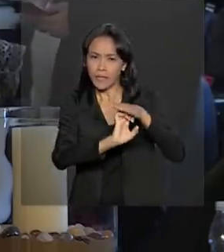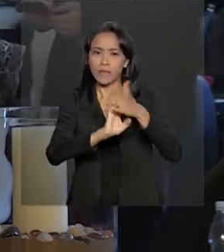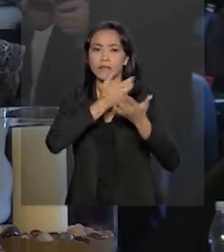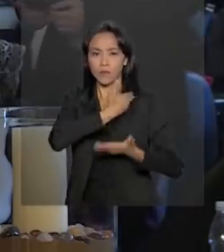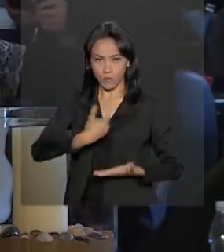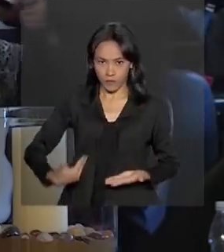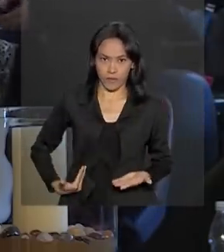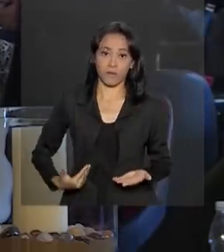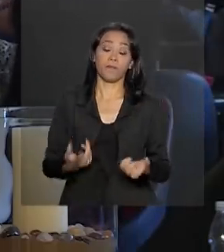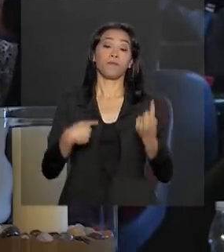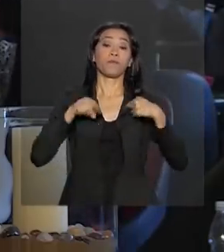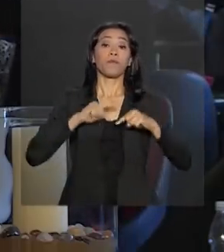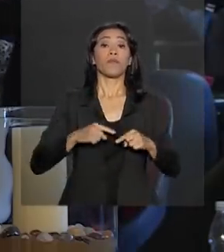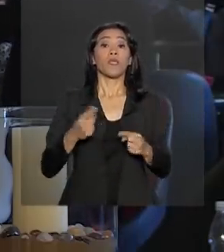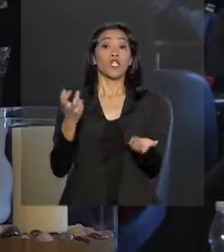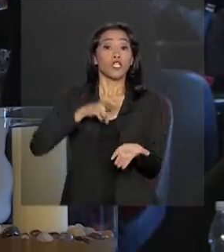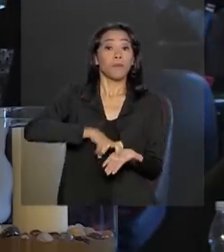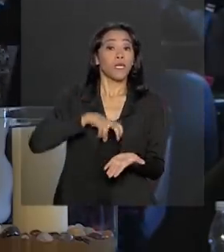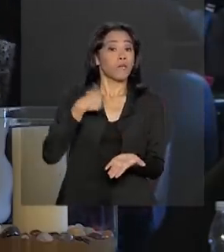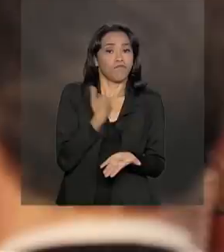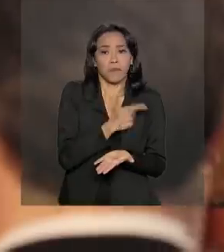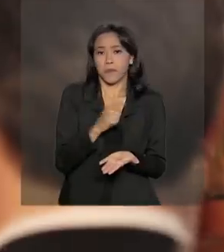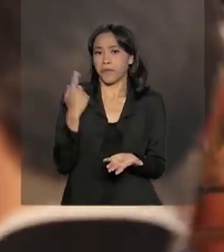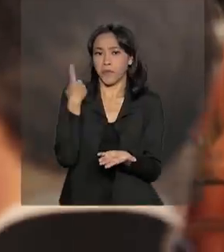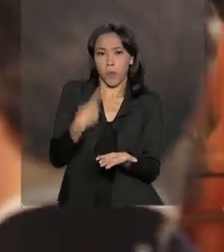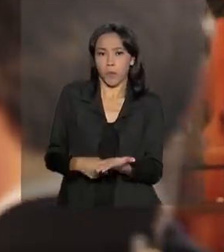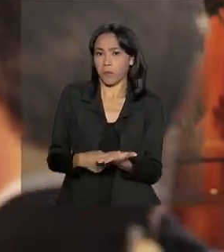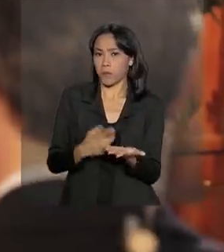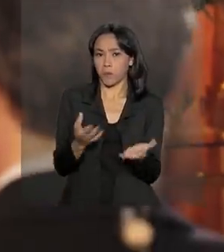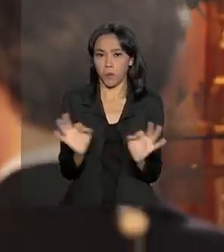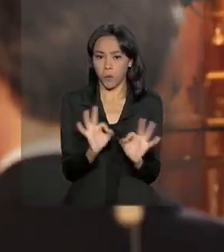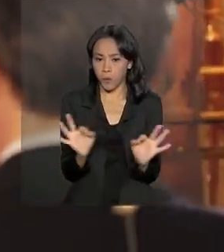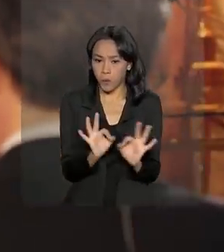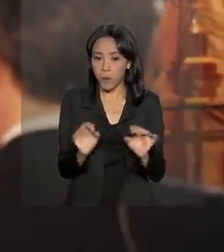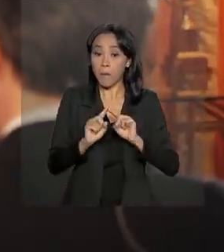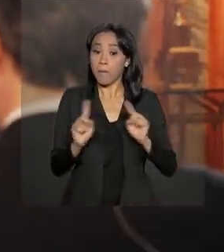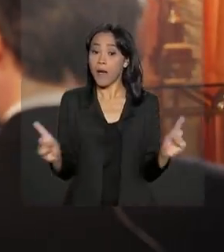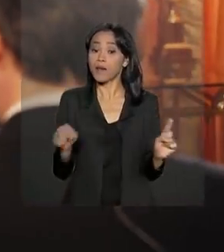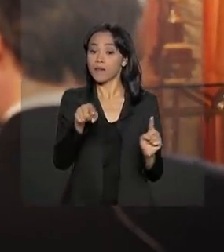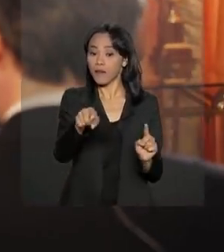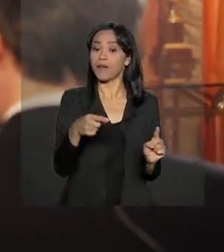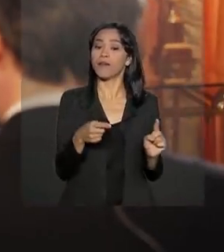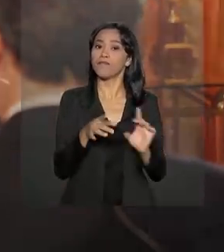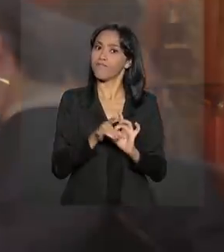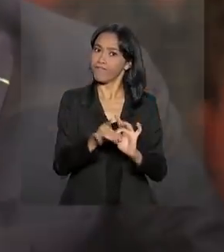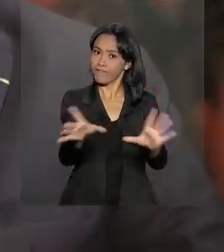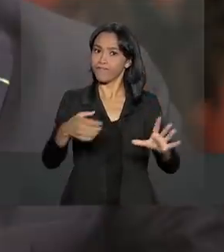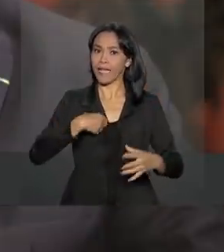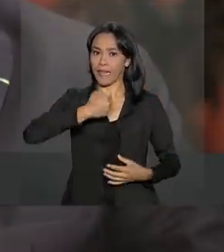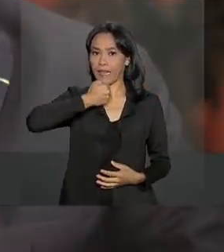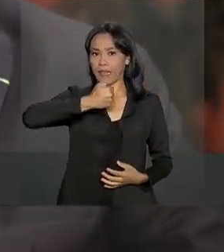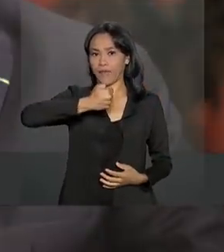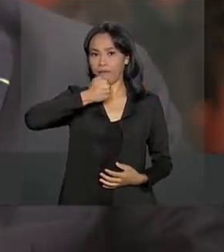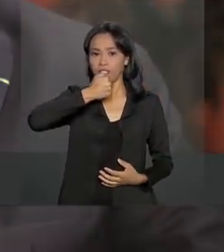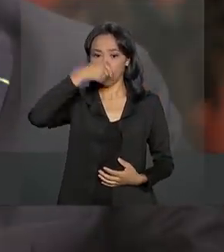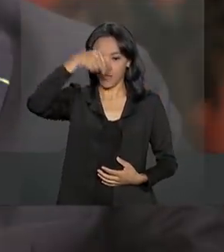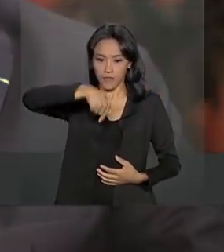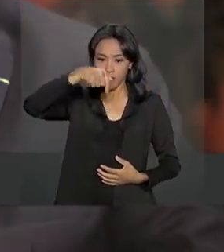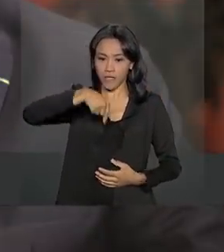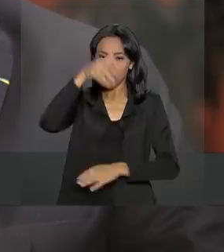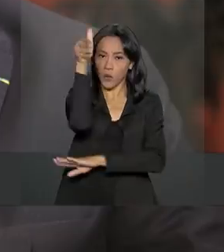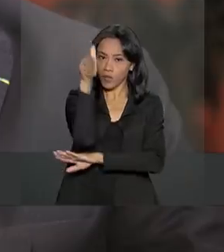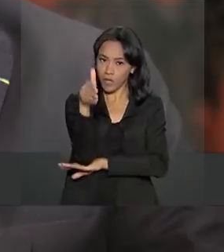O amanhã do presidente não teve compromissos oficiais, mas ele concedeu entrevistas aqui no hotel,